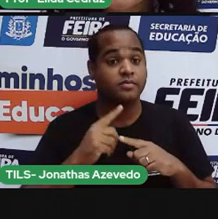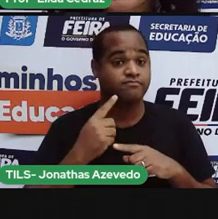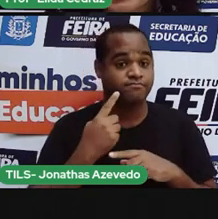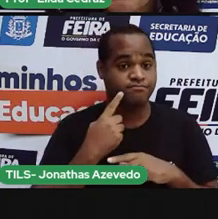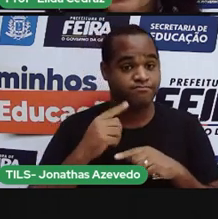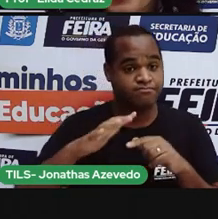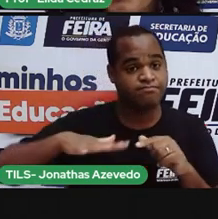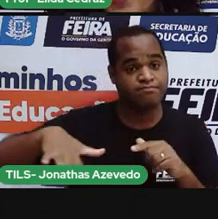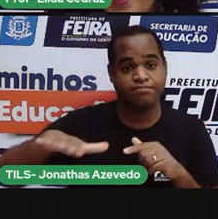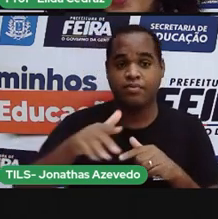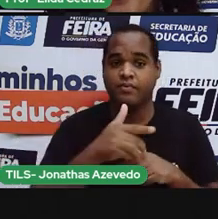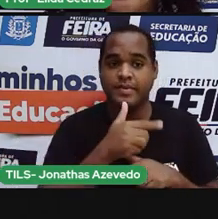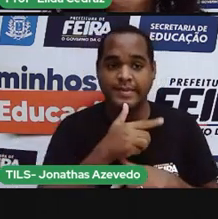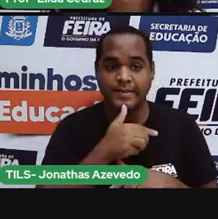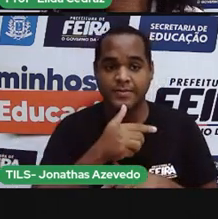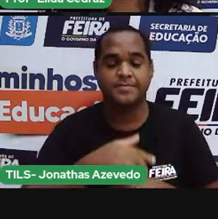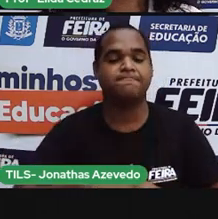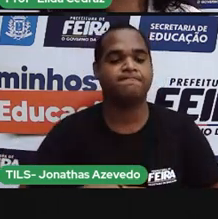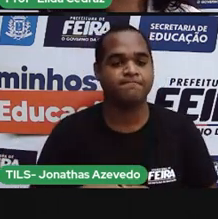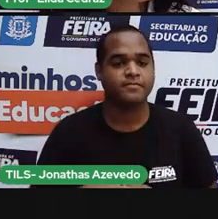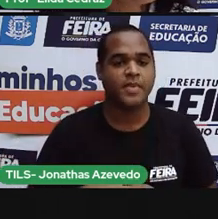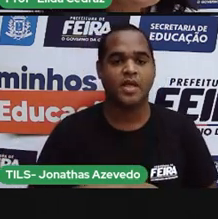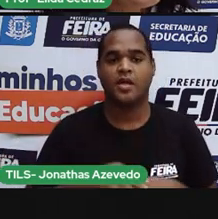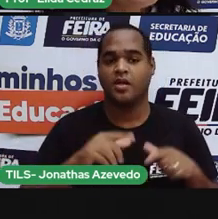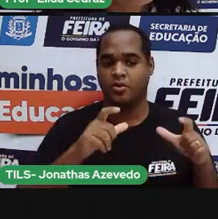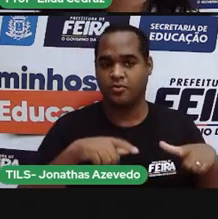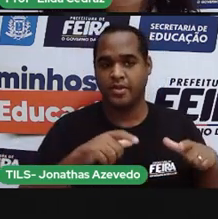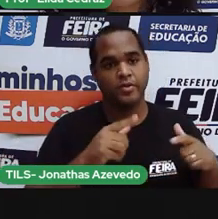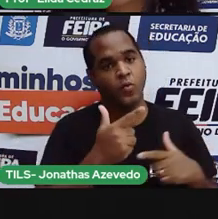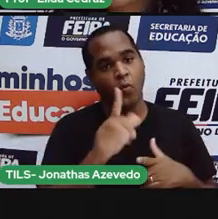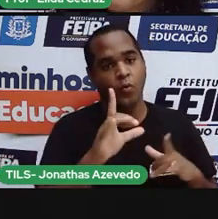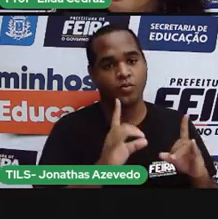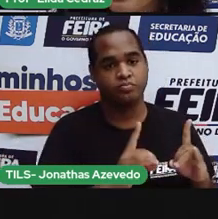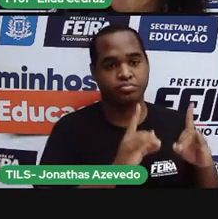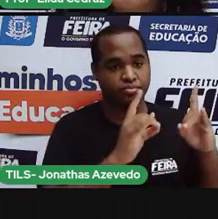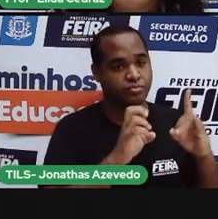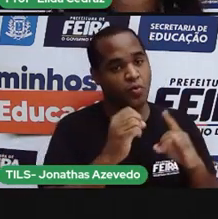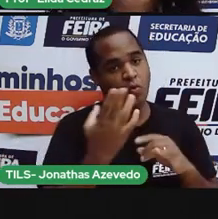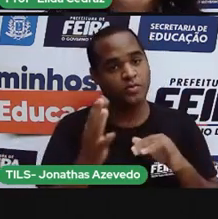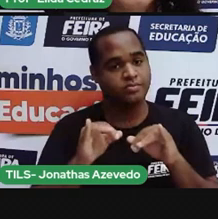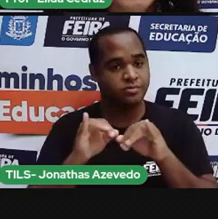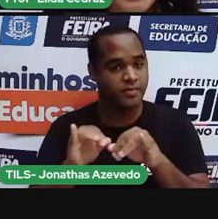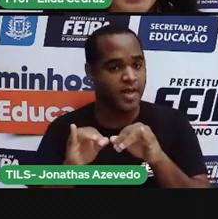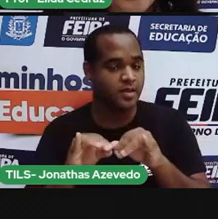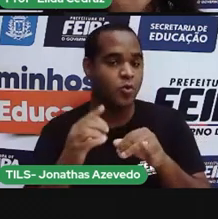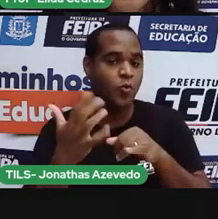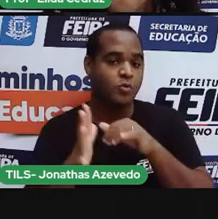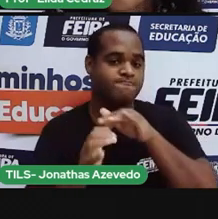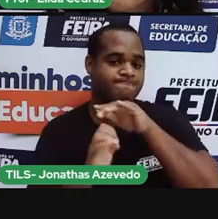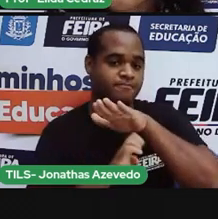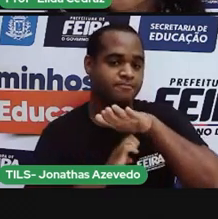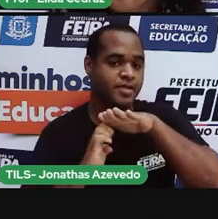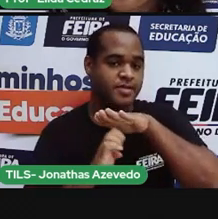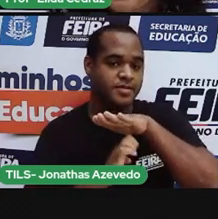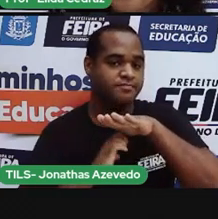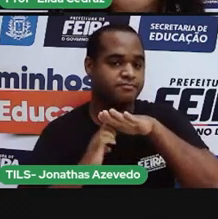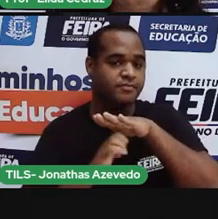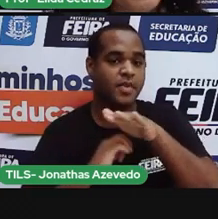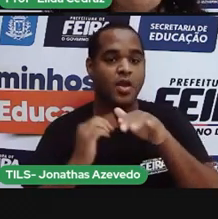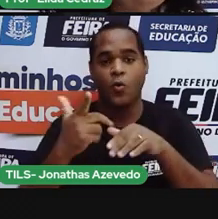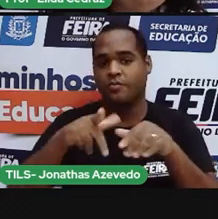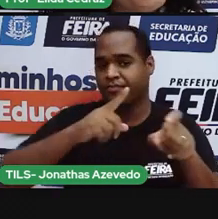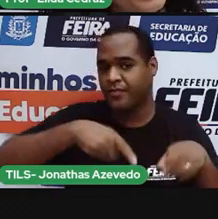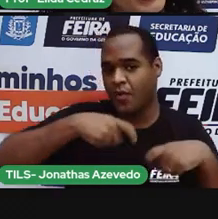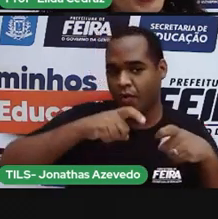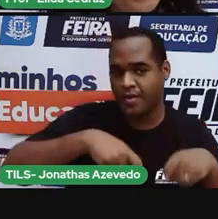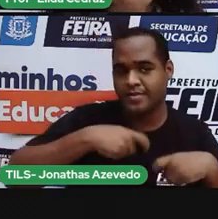e os tipos de bairro, residencial, comercial, industrial, bairro rural e